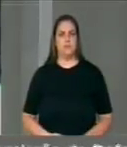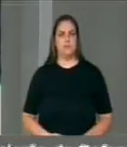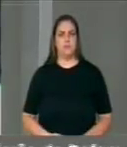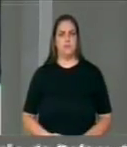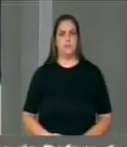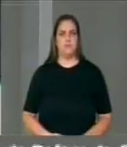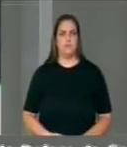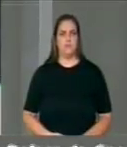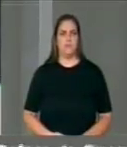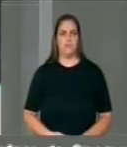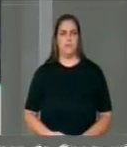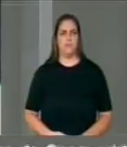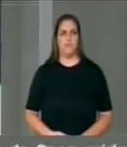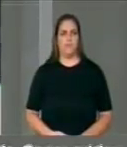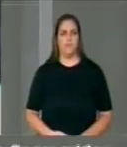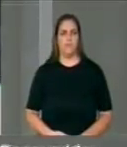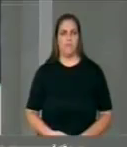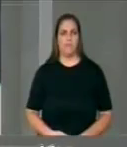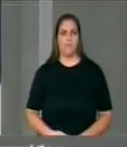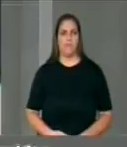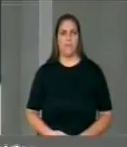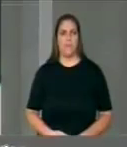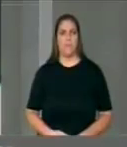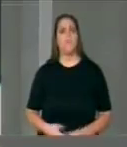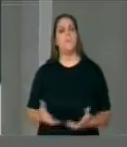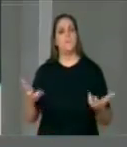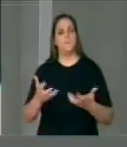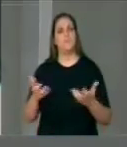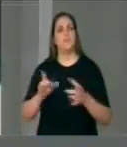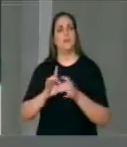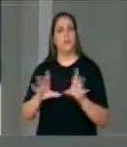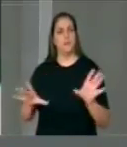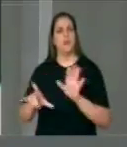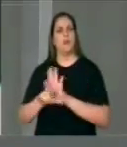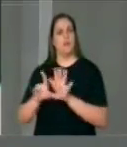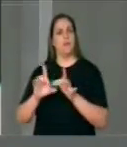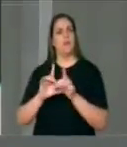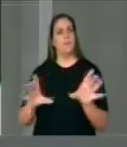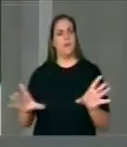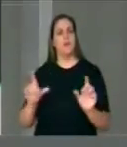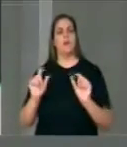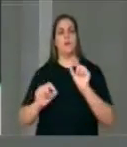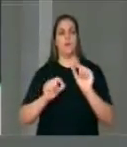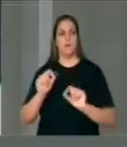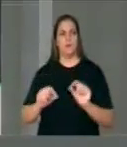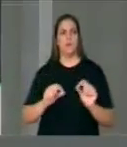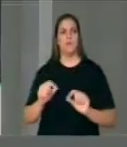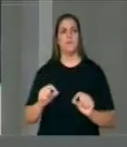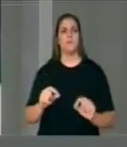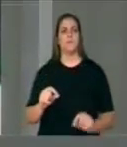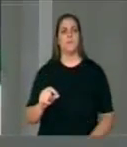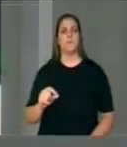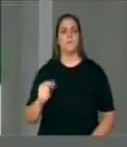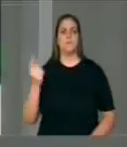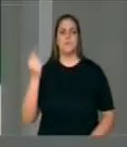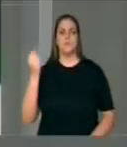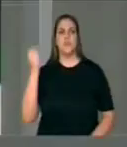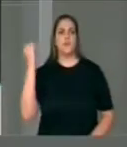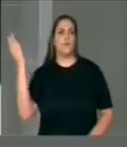de legalizar e de permitir a entrada de capital